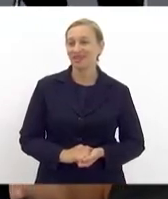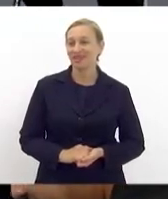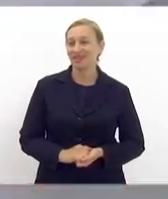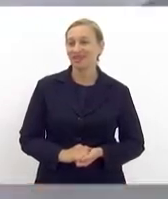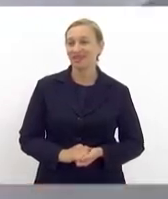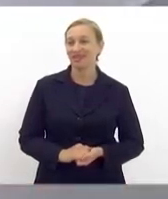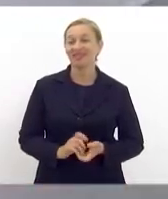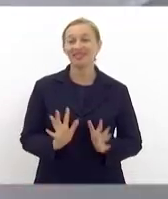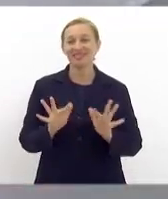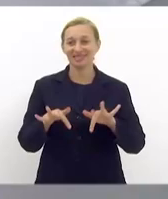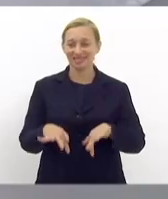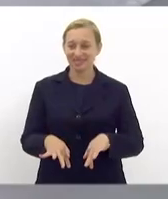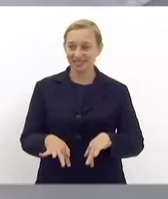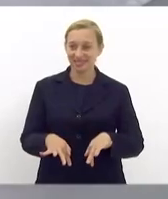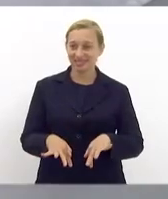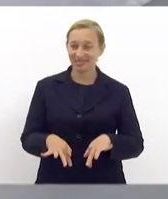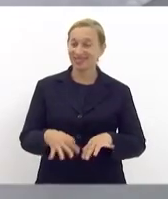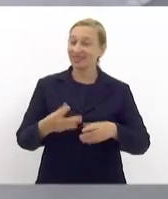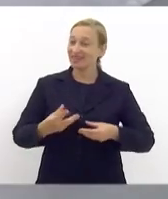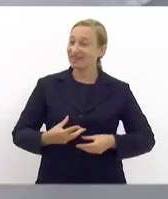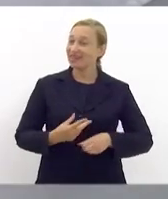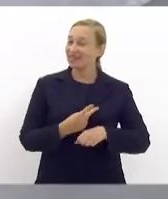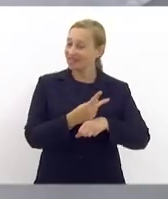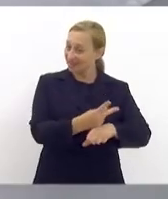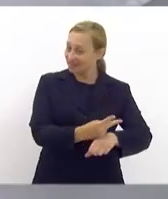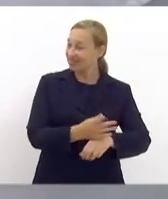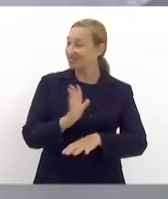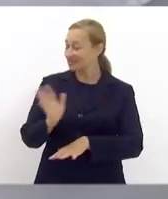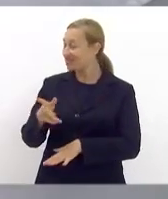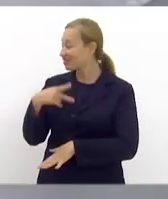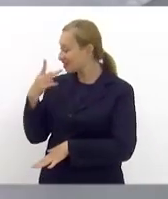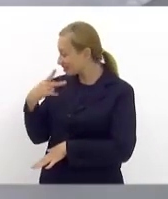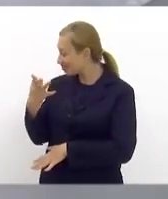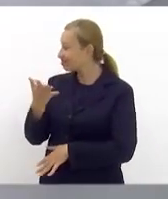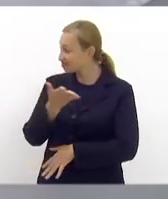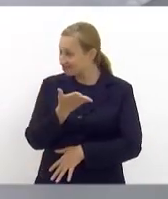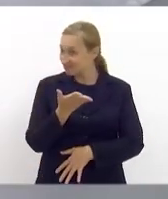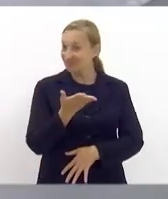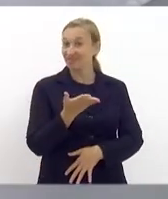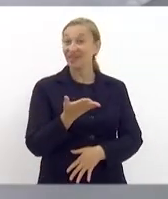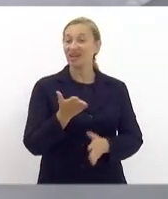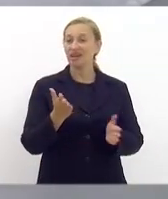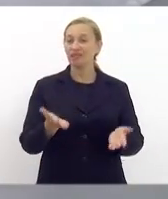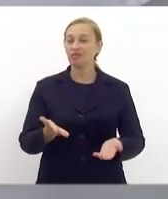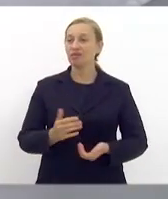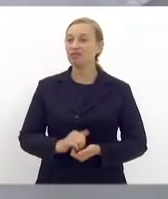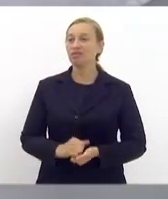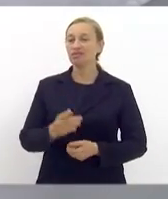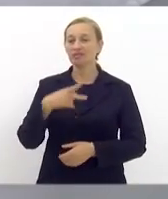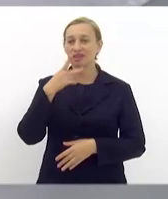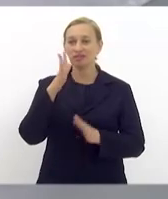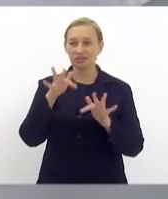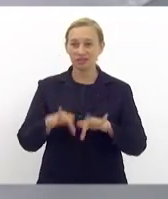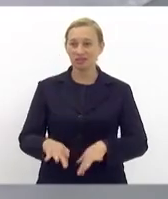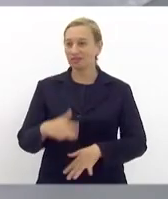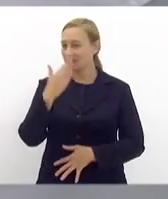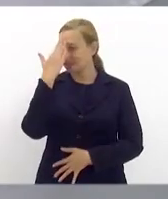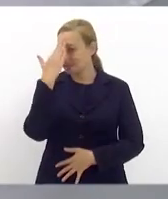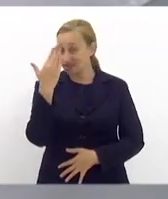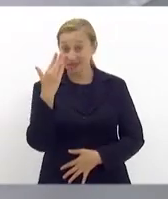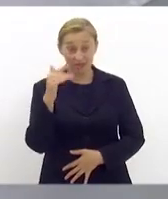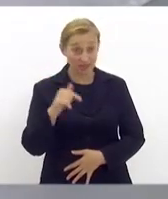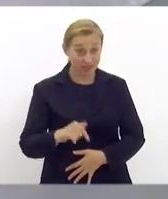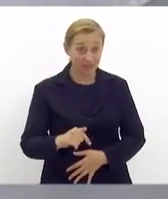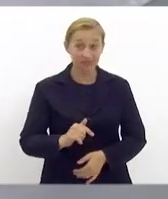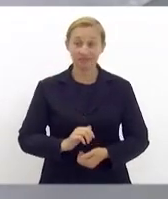para finalizar as entregas... Nós já falamos, nós vamos às considerações finais. Quero agradecer aqui